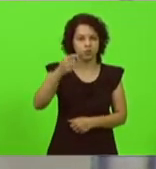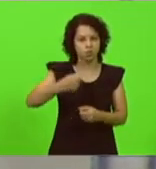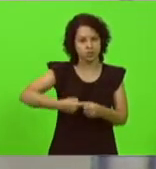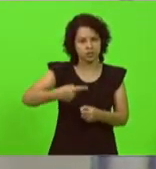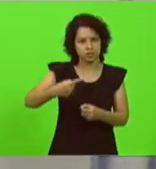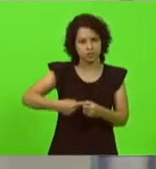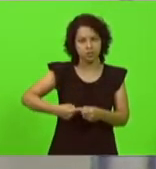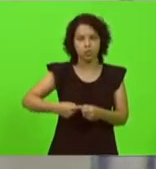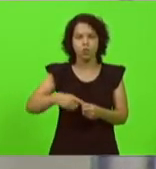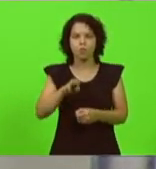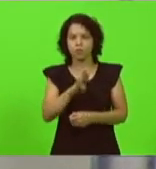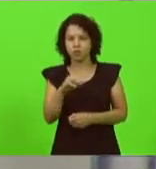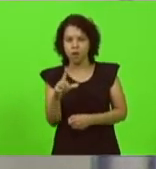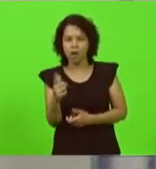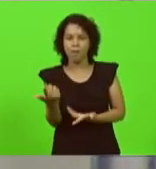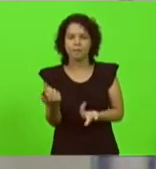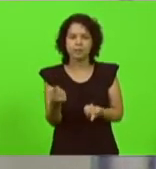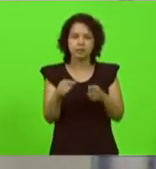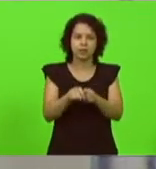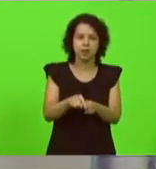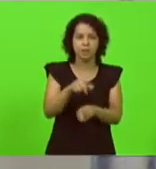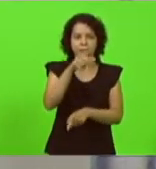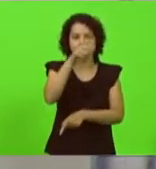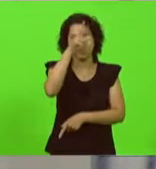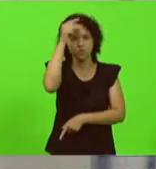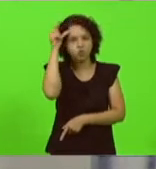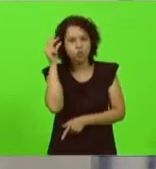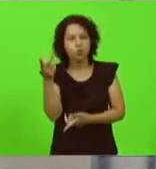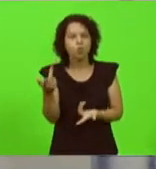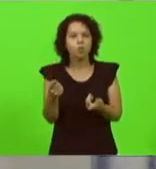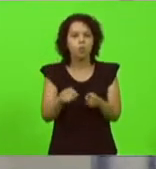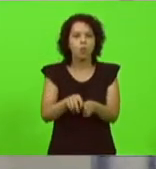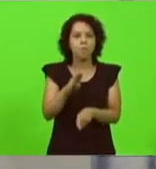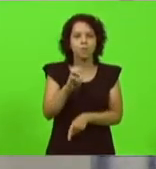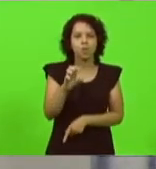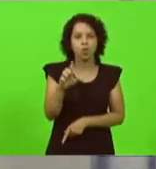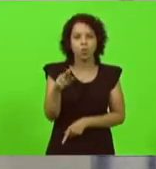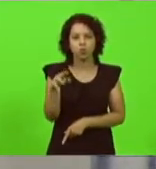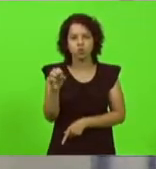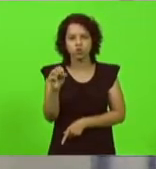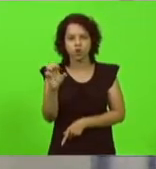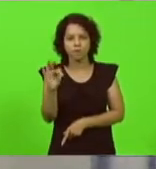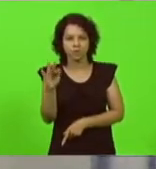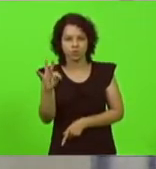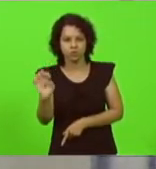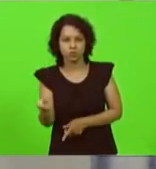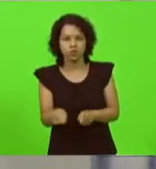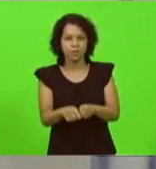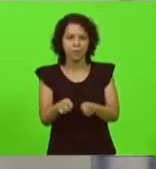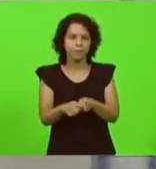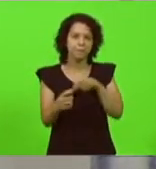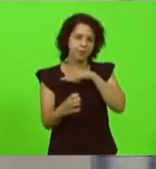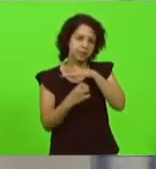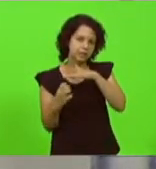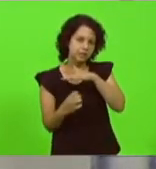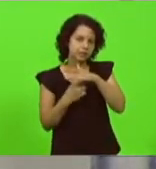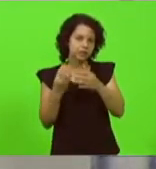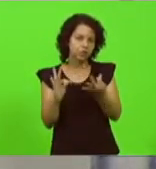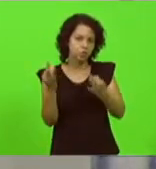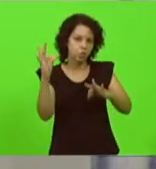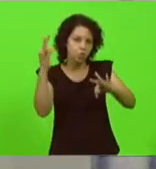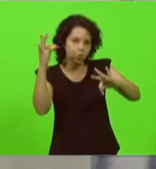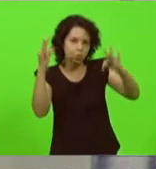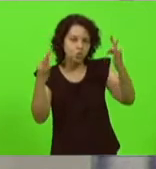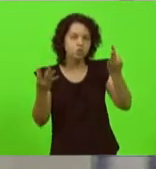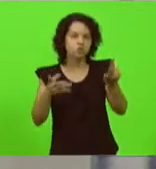parceria da prefeitura com a parceria do Bluesoft com a parceria de empresas de tecnologia da iniciativa privada é um